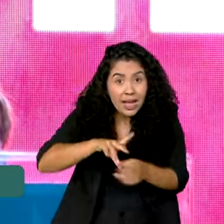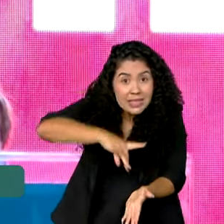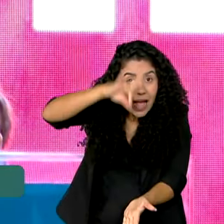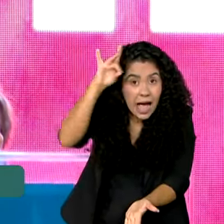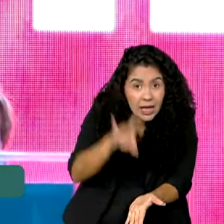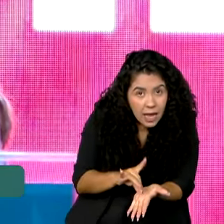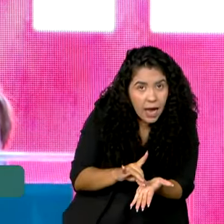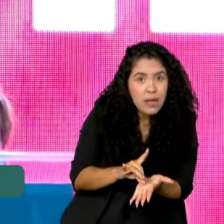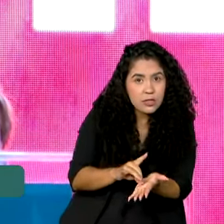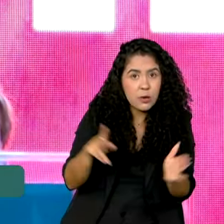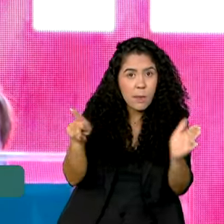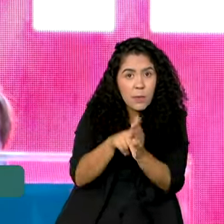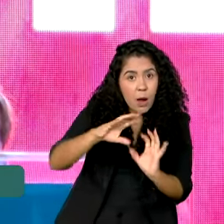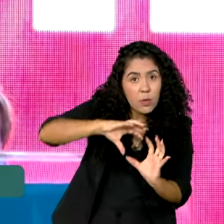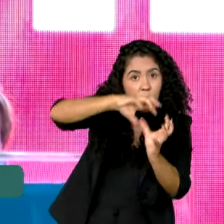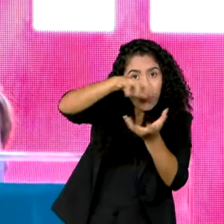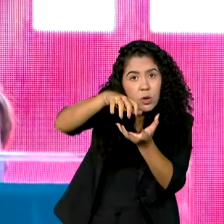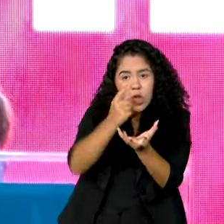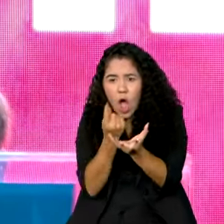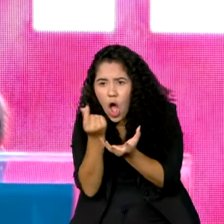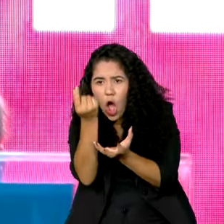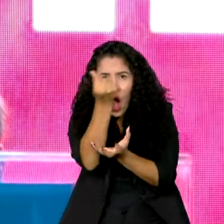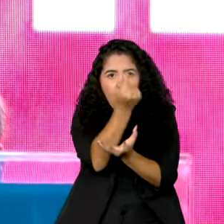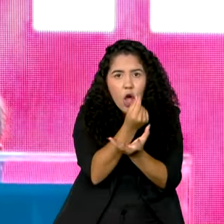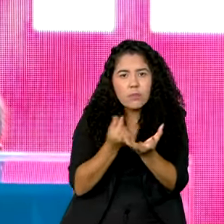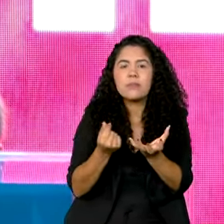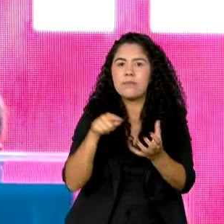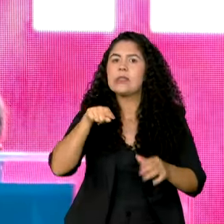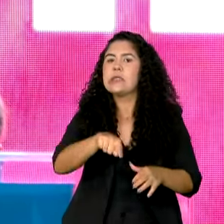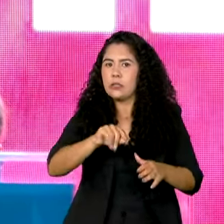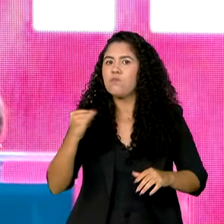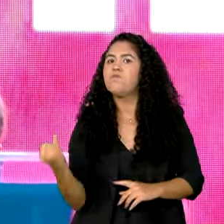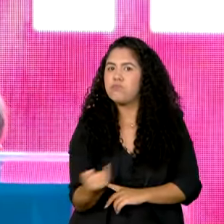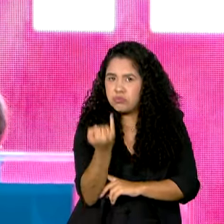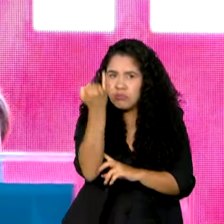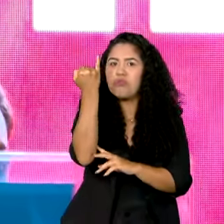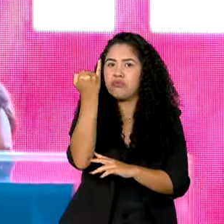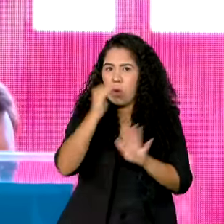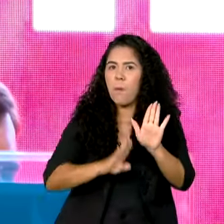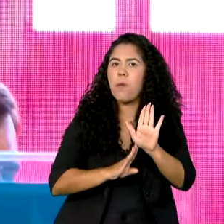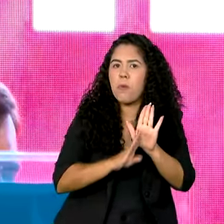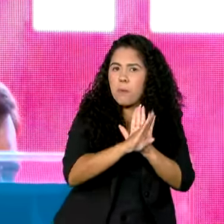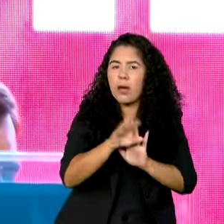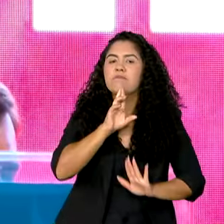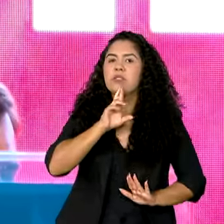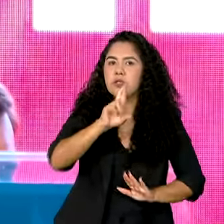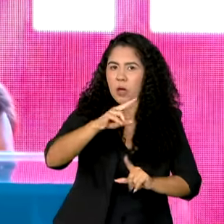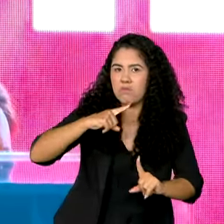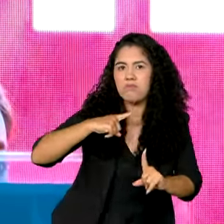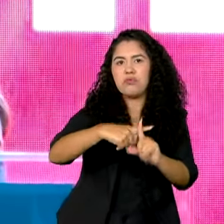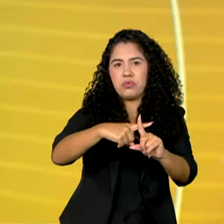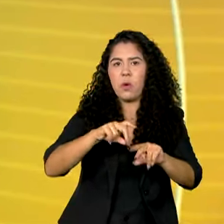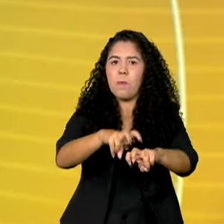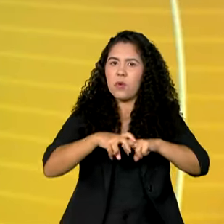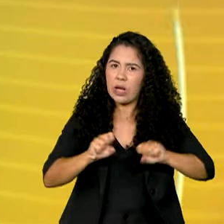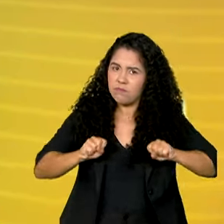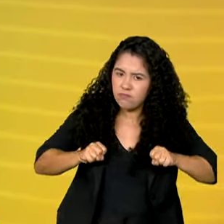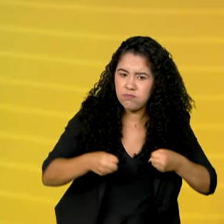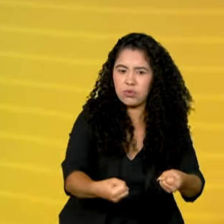economia mundial hoje, é um crescimento muito virtuoso e ele é resultado de muito trabalho.